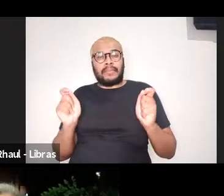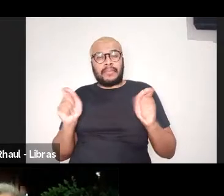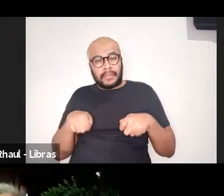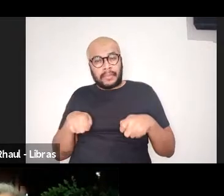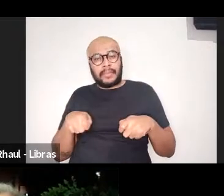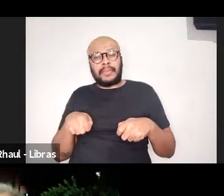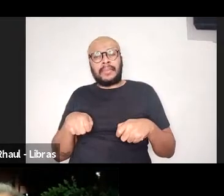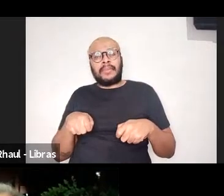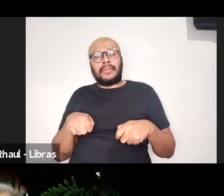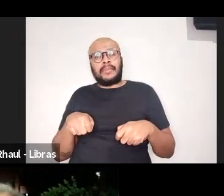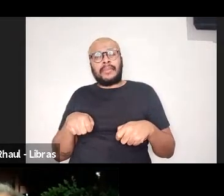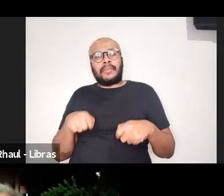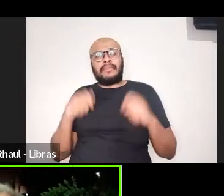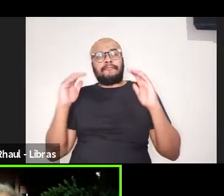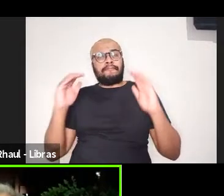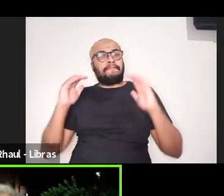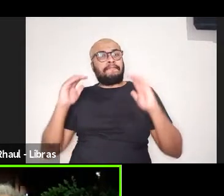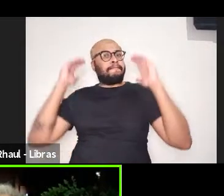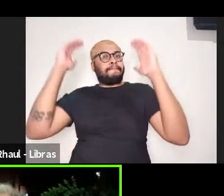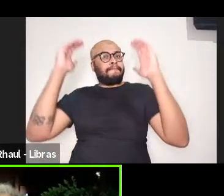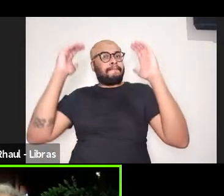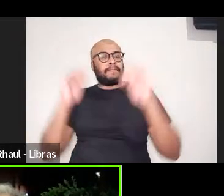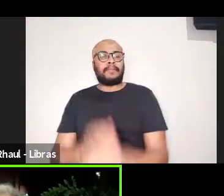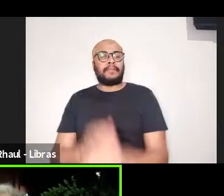categoria mais alta titular.